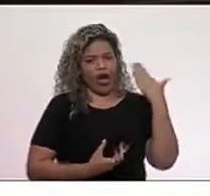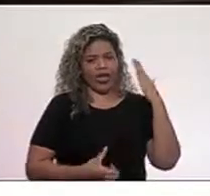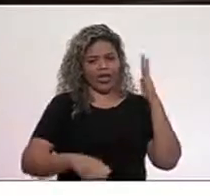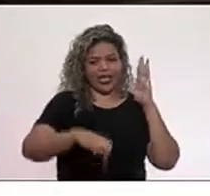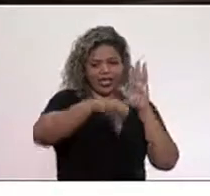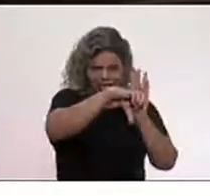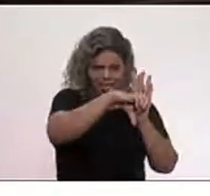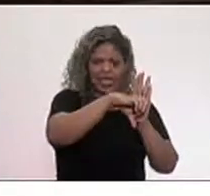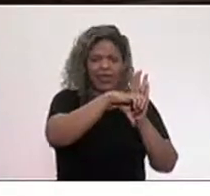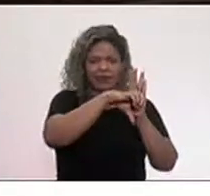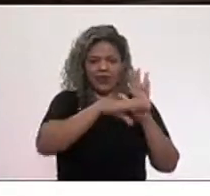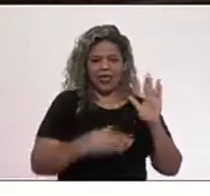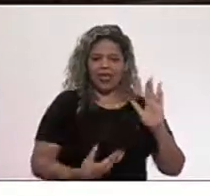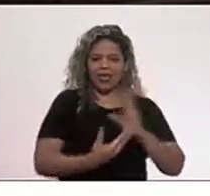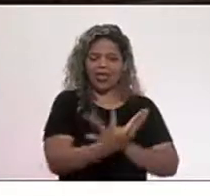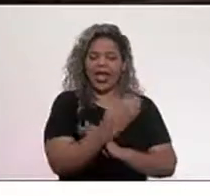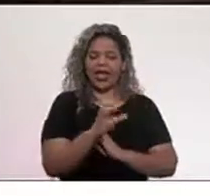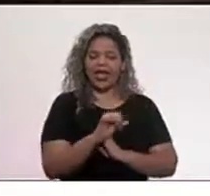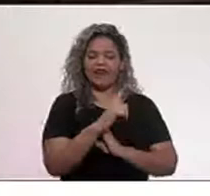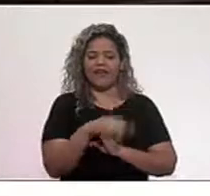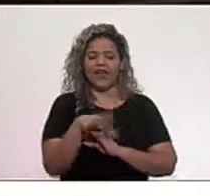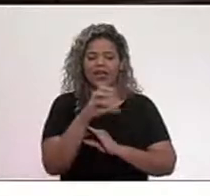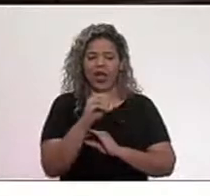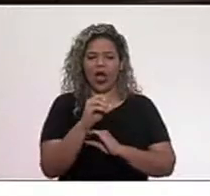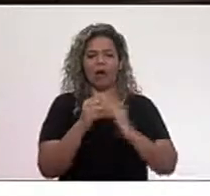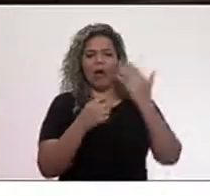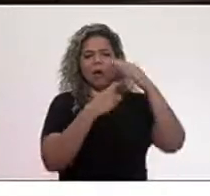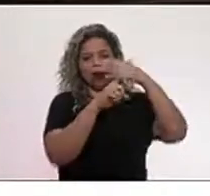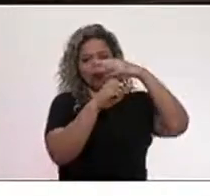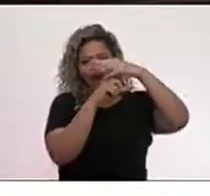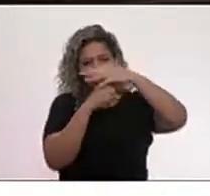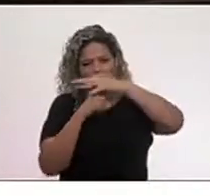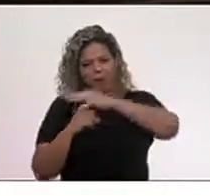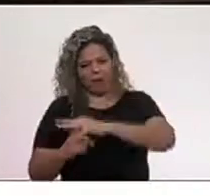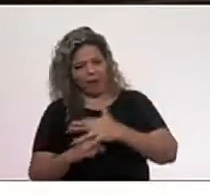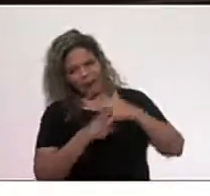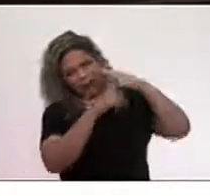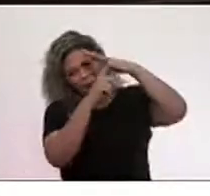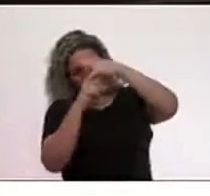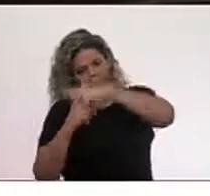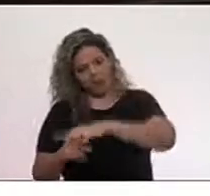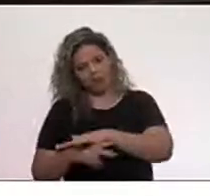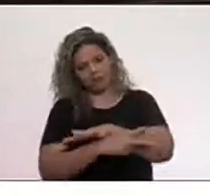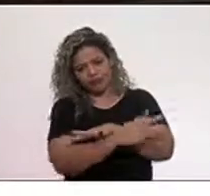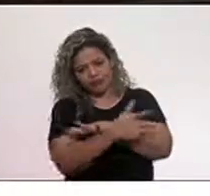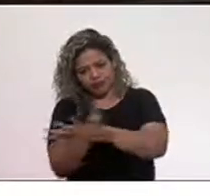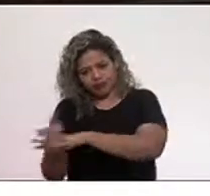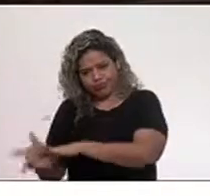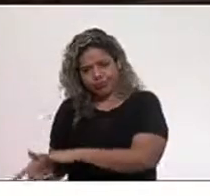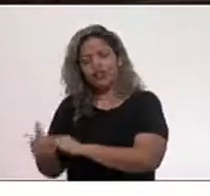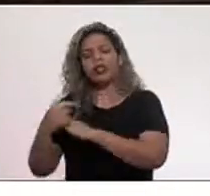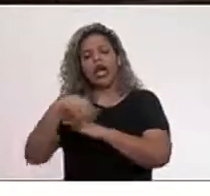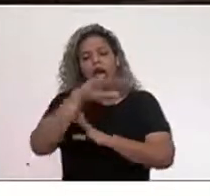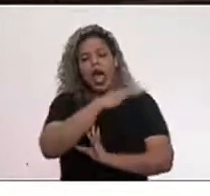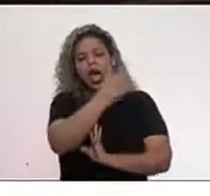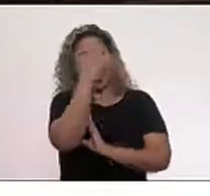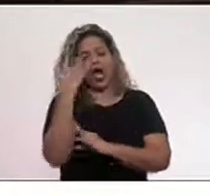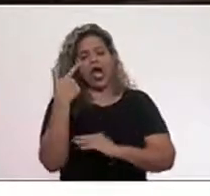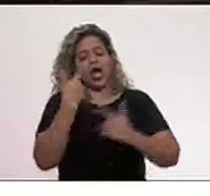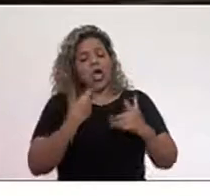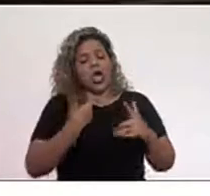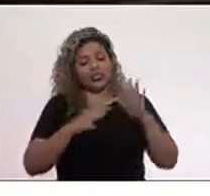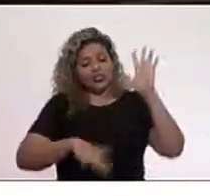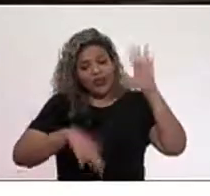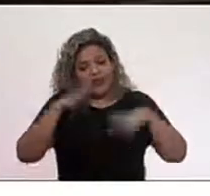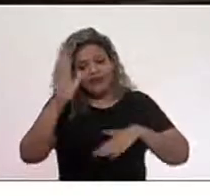atribuídos aos caveirões aéreos, esse caveirão voador utilizado em operações policiais e que muitas